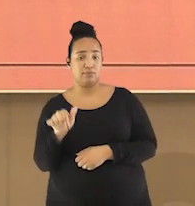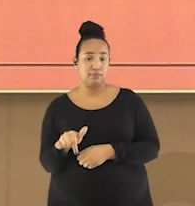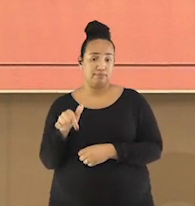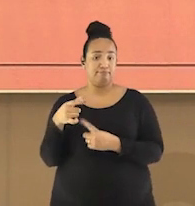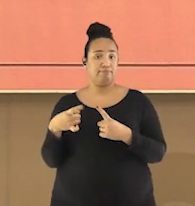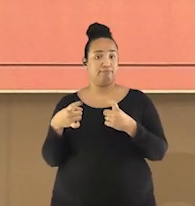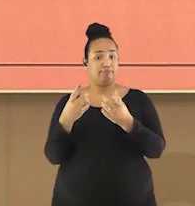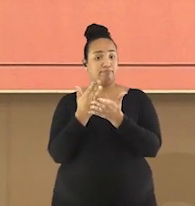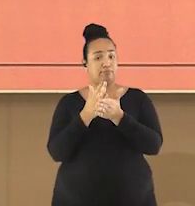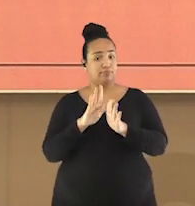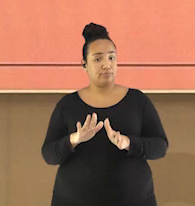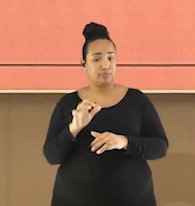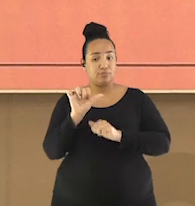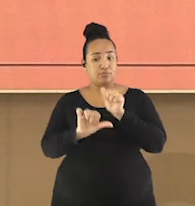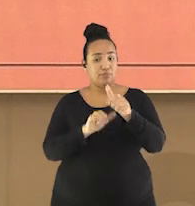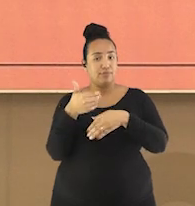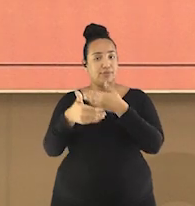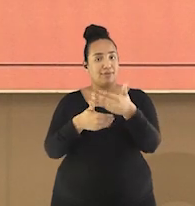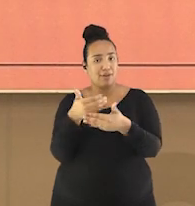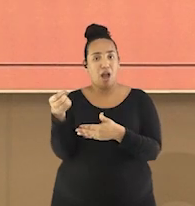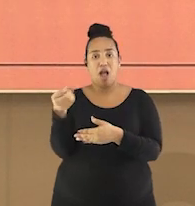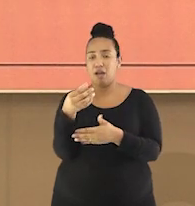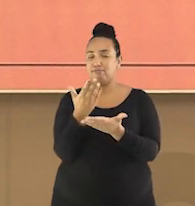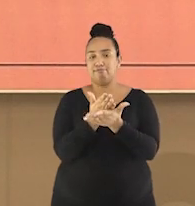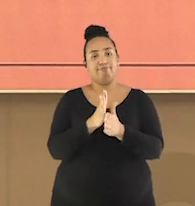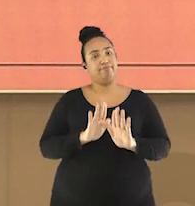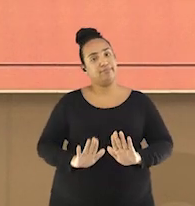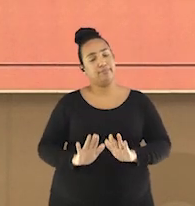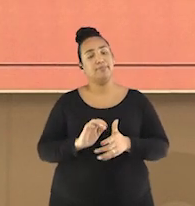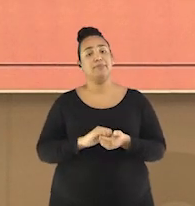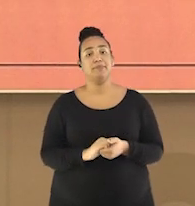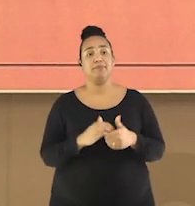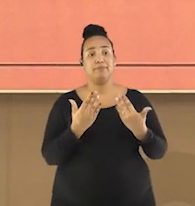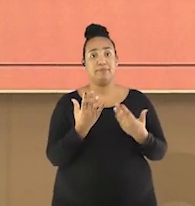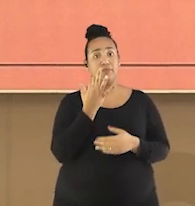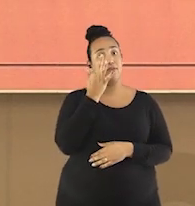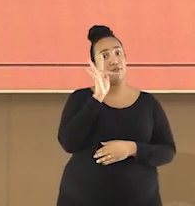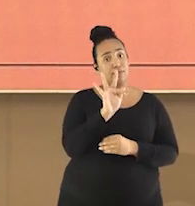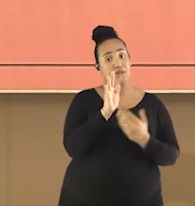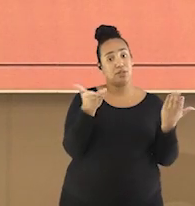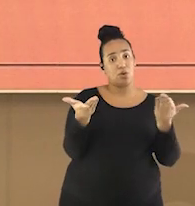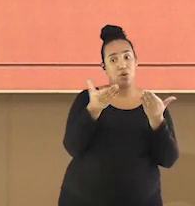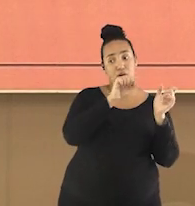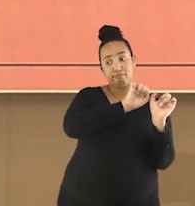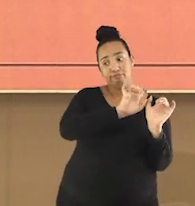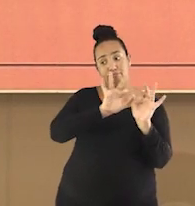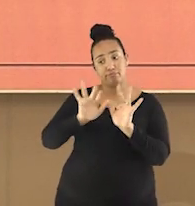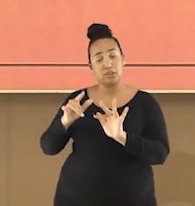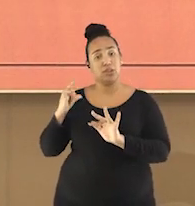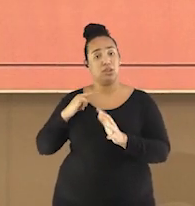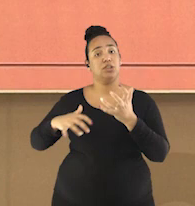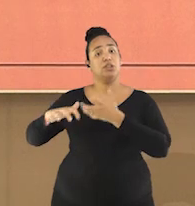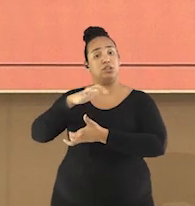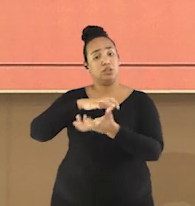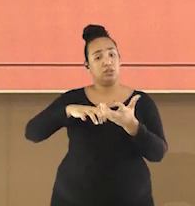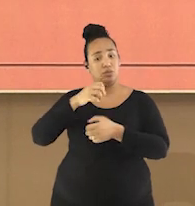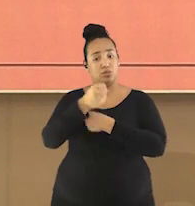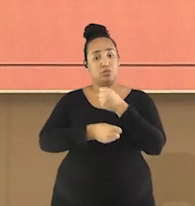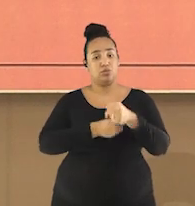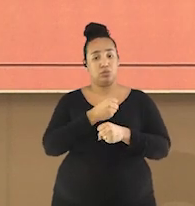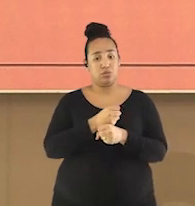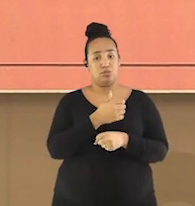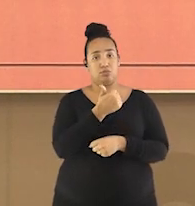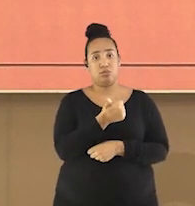andamento foram interrompidas. A ocupação francesa em Madagascar lidou com rebeliões na década de 1900,